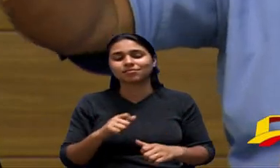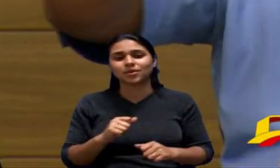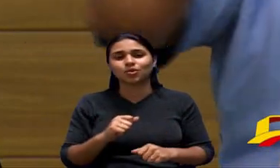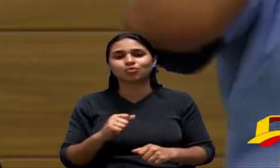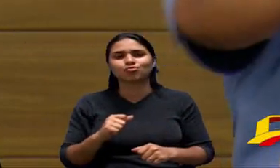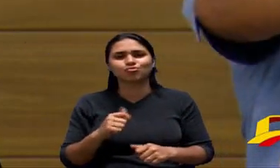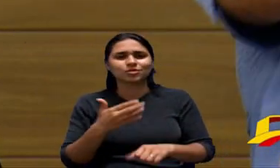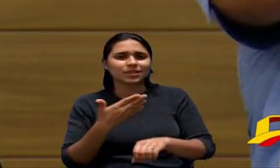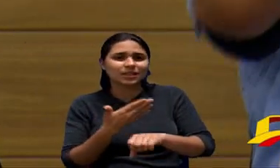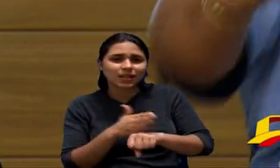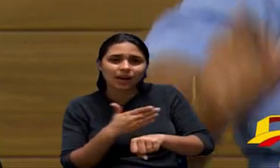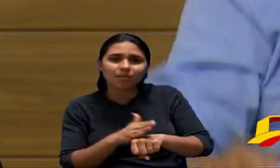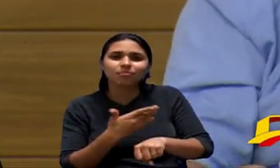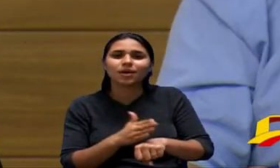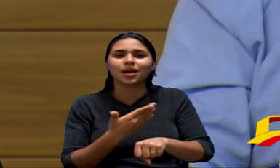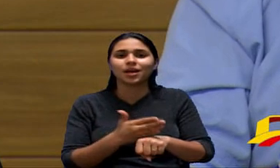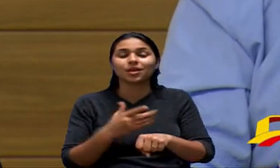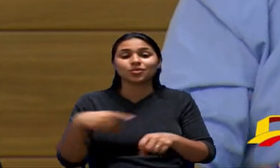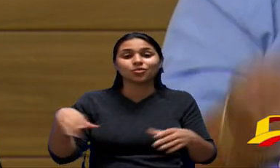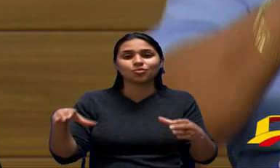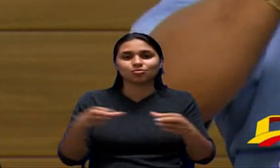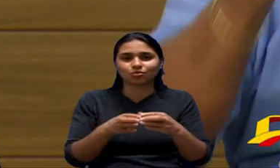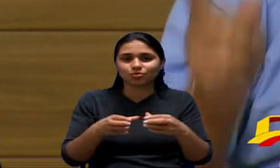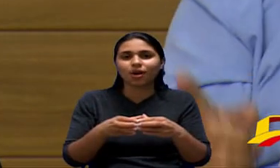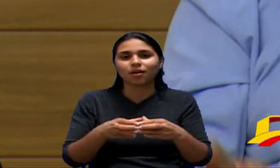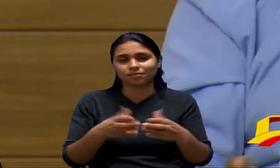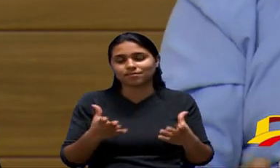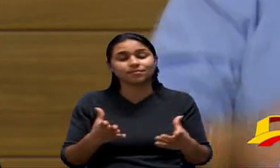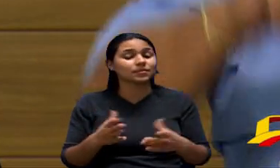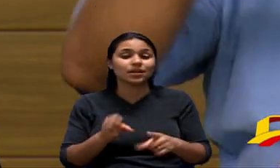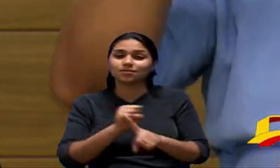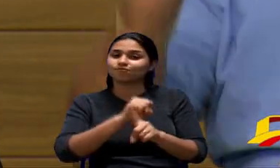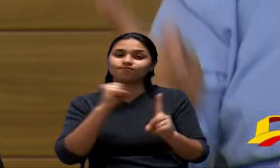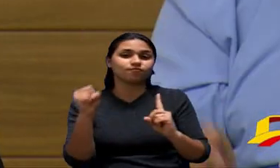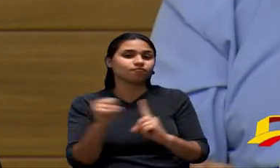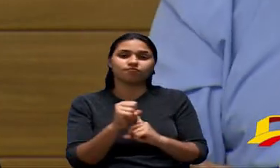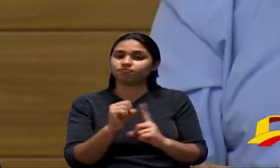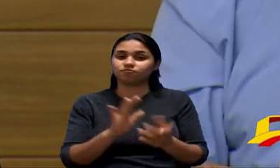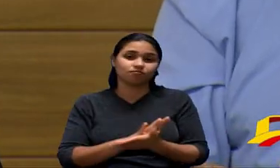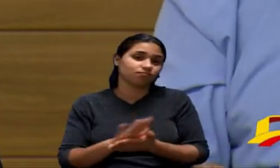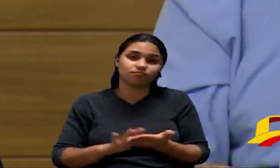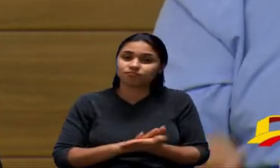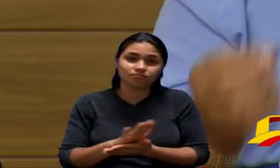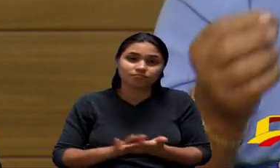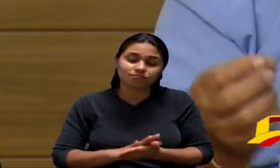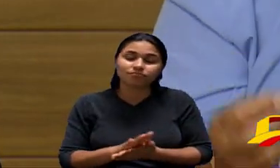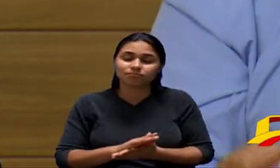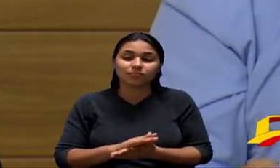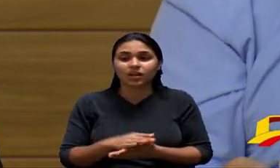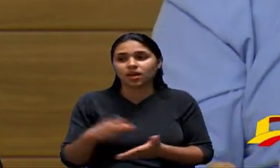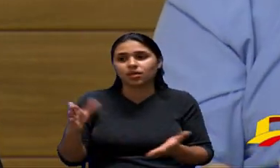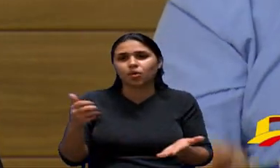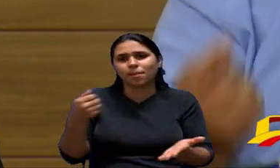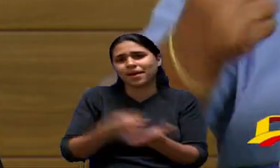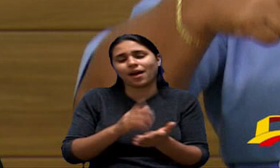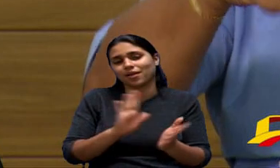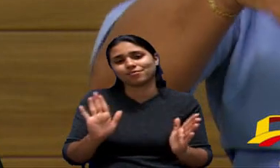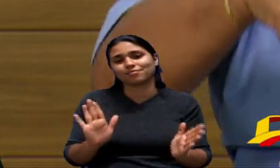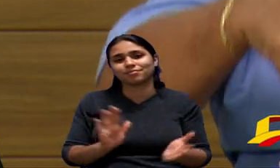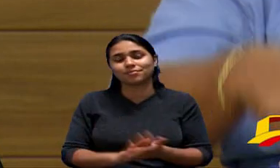vão ensinando e a gente tem esse treinamento para isso e a sociedade não tem nem tem obrigação disso então o que ocorre